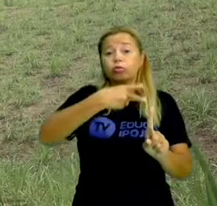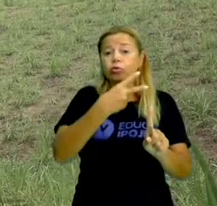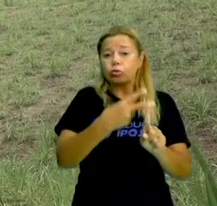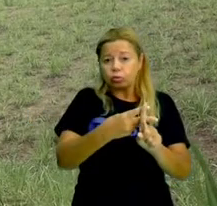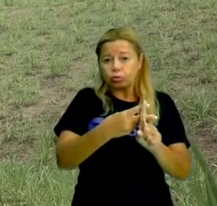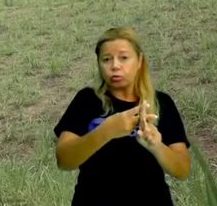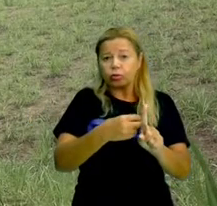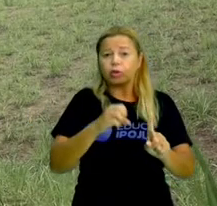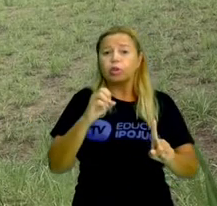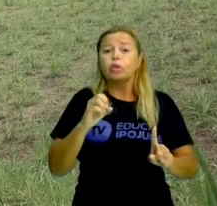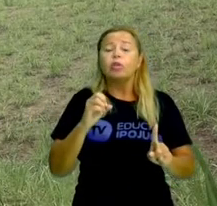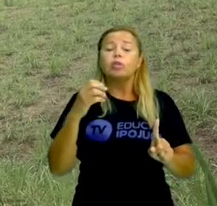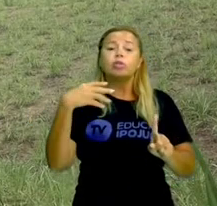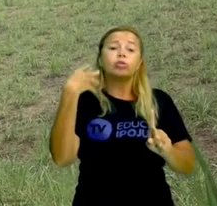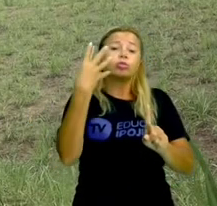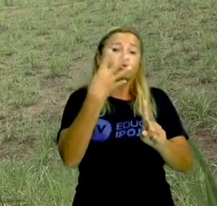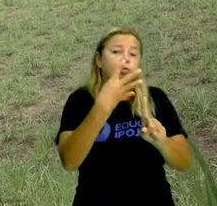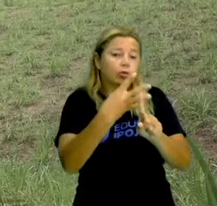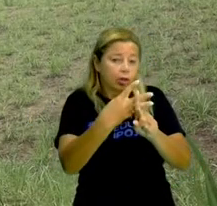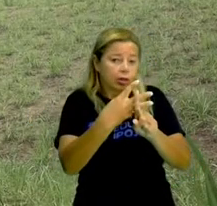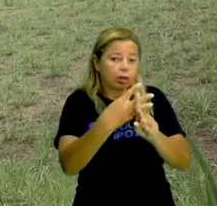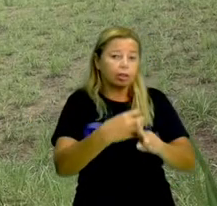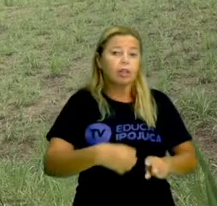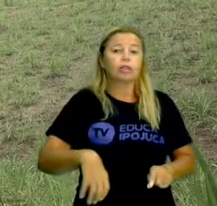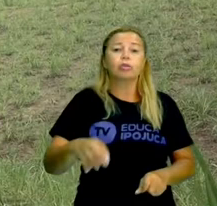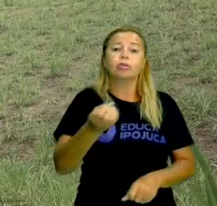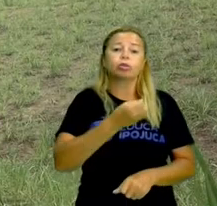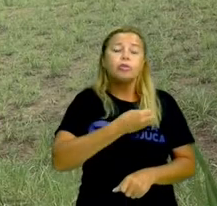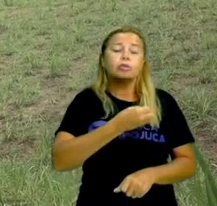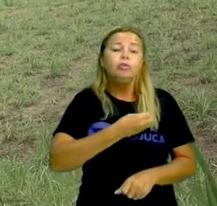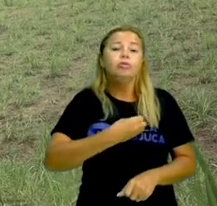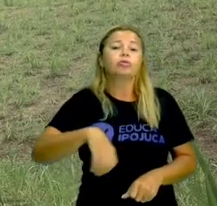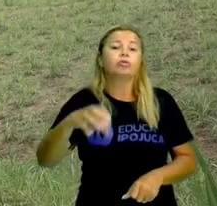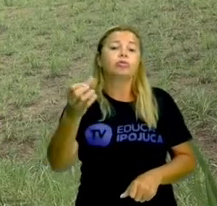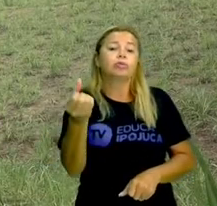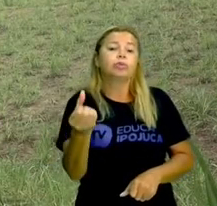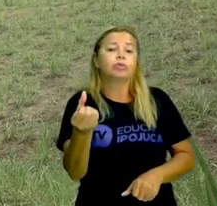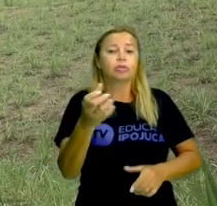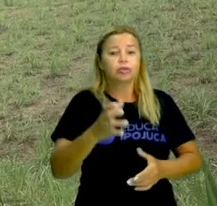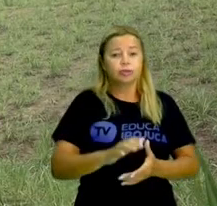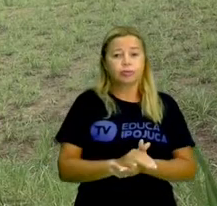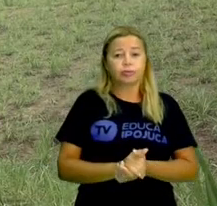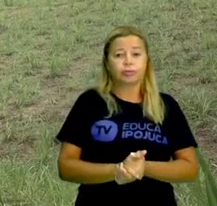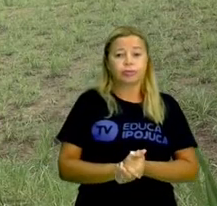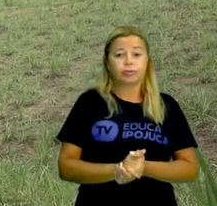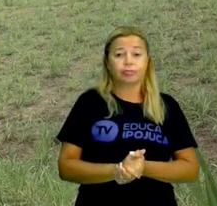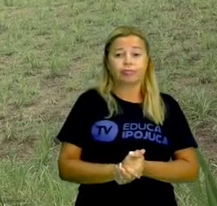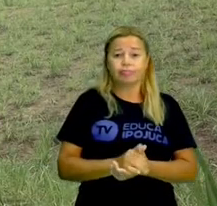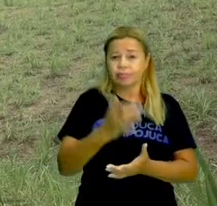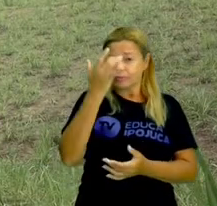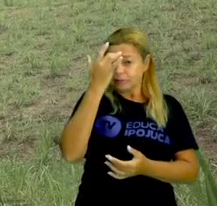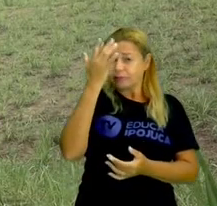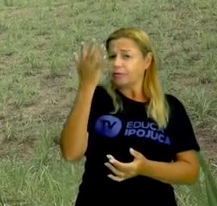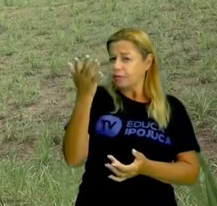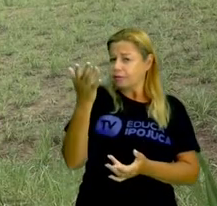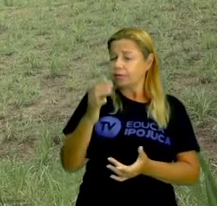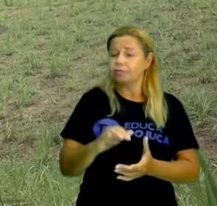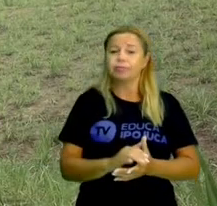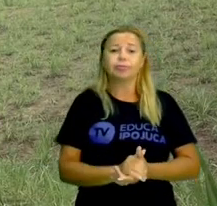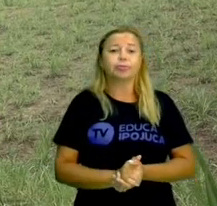6. A resposta é igual ao dobro do quadrado de 6. Facinho, né?